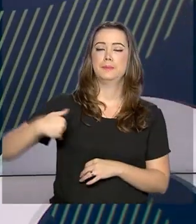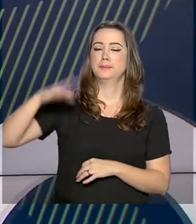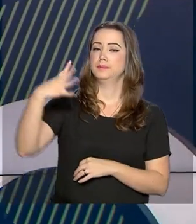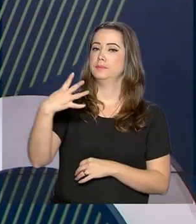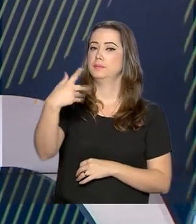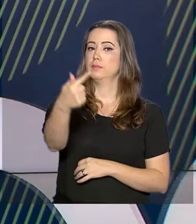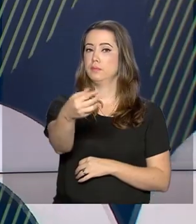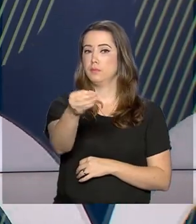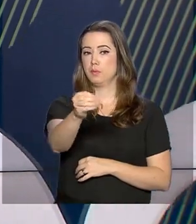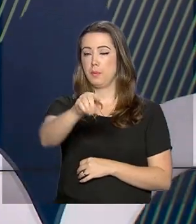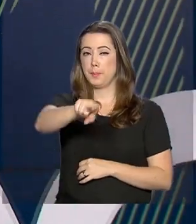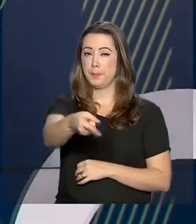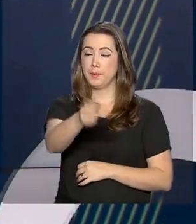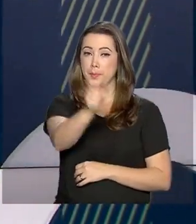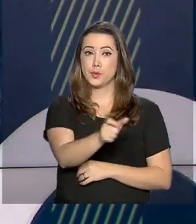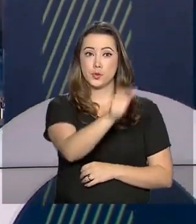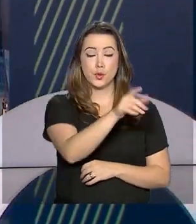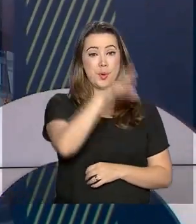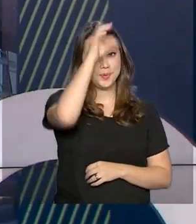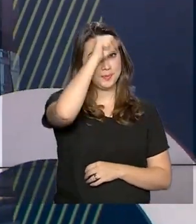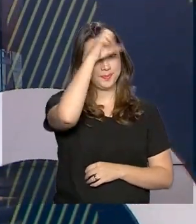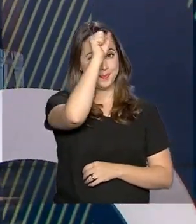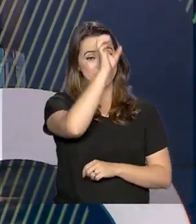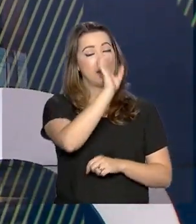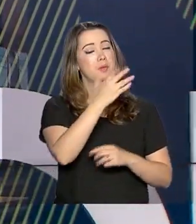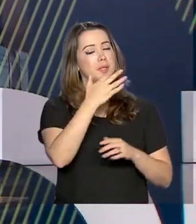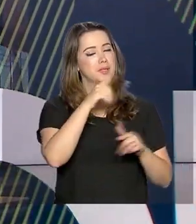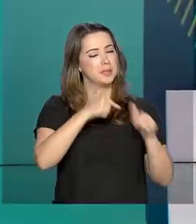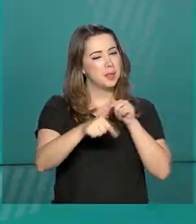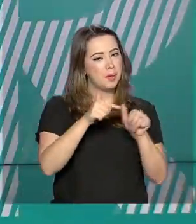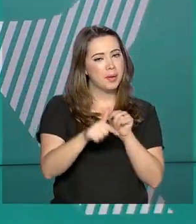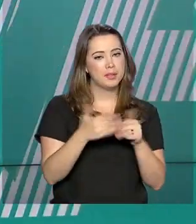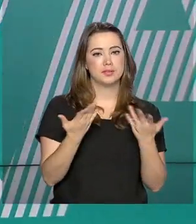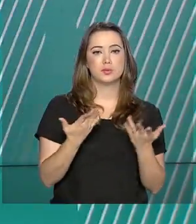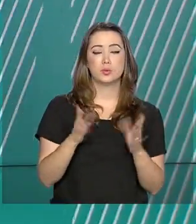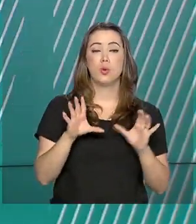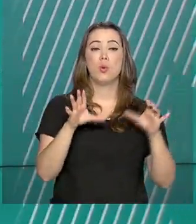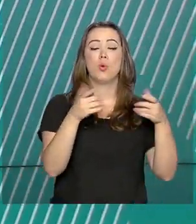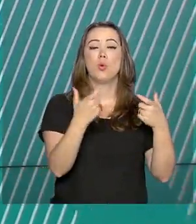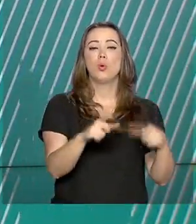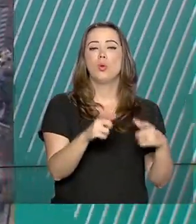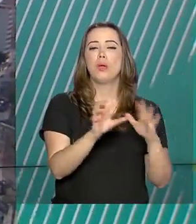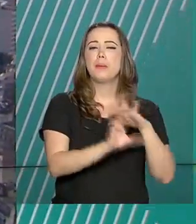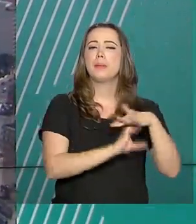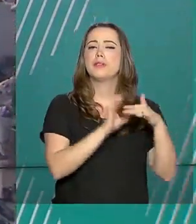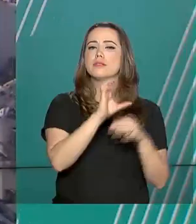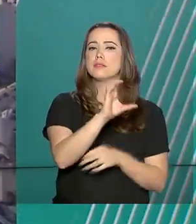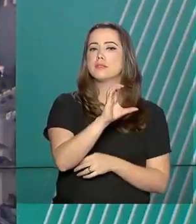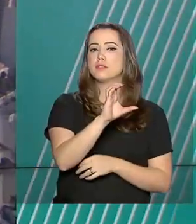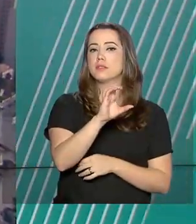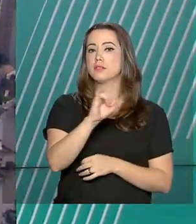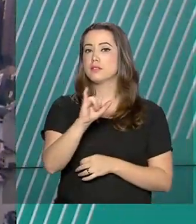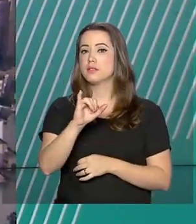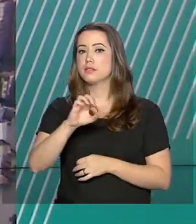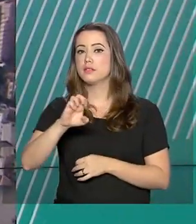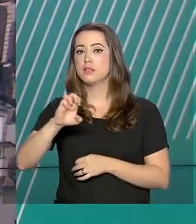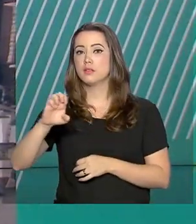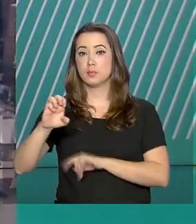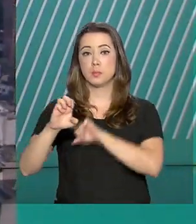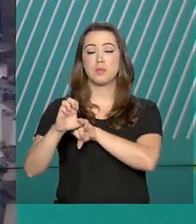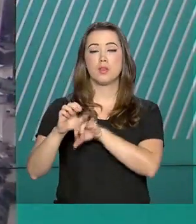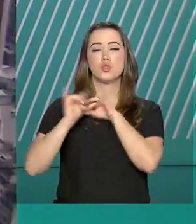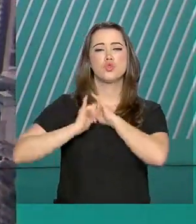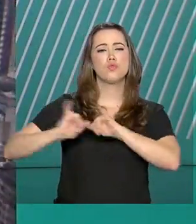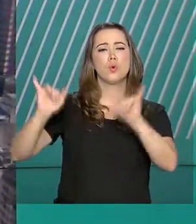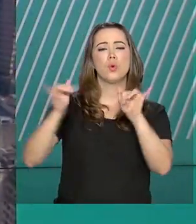470 mil aprendizes ativos. O Centro de Integração Empresa-Escola, CEE, divulgou números sobre o